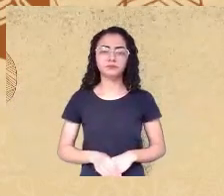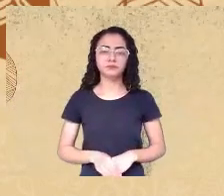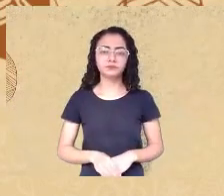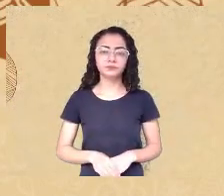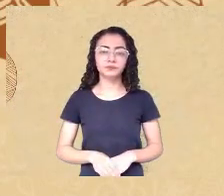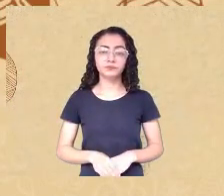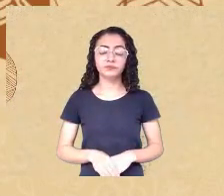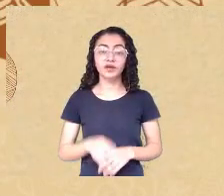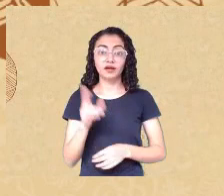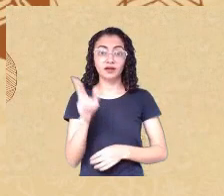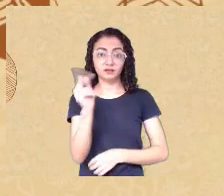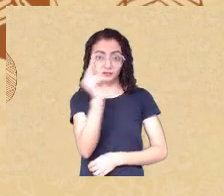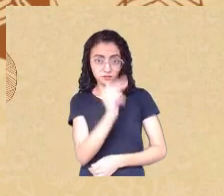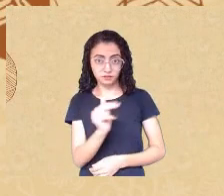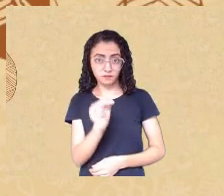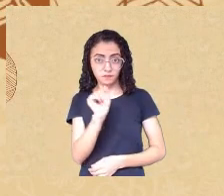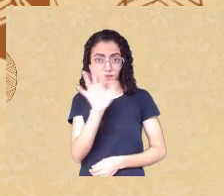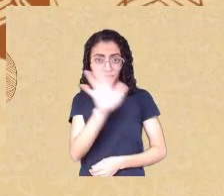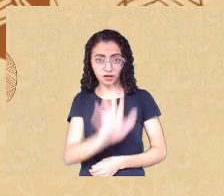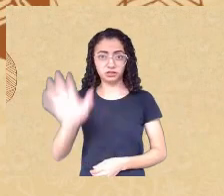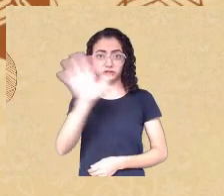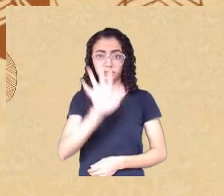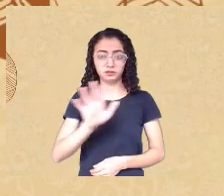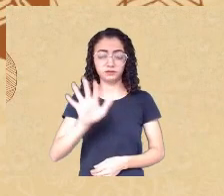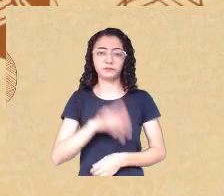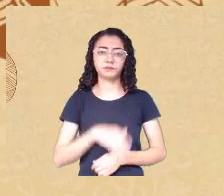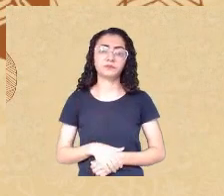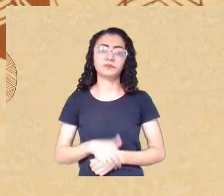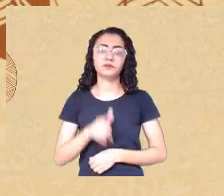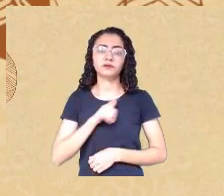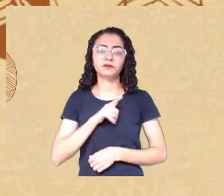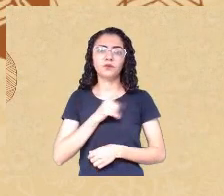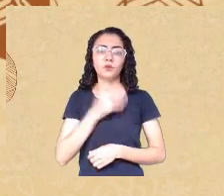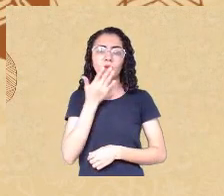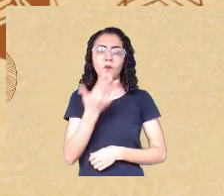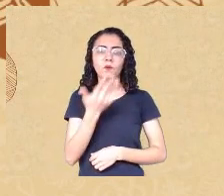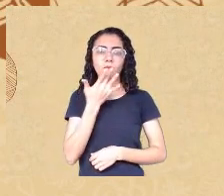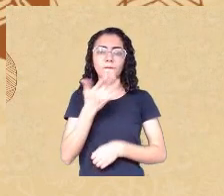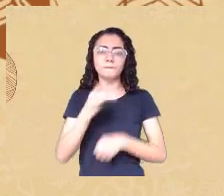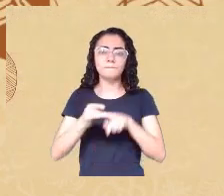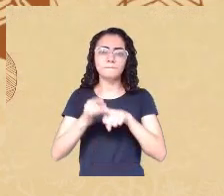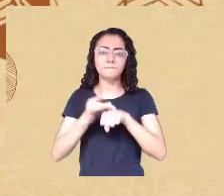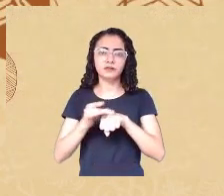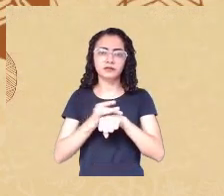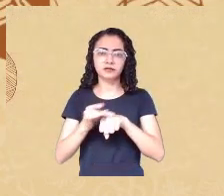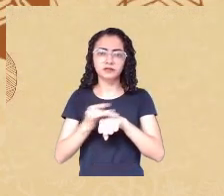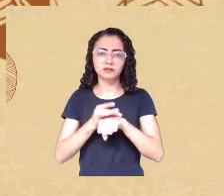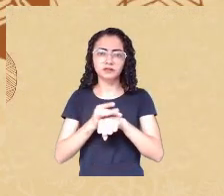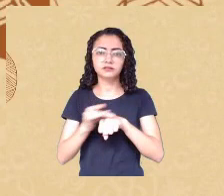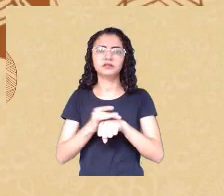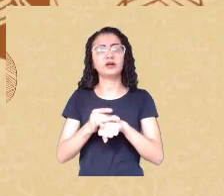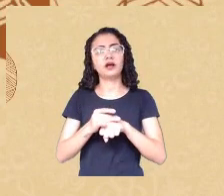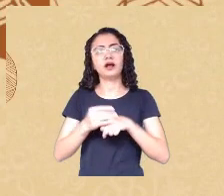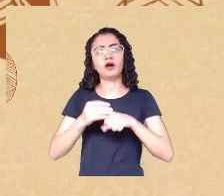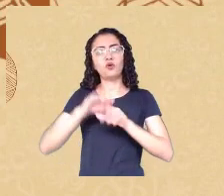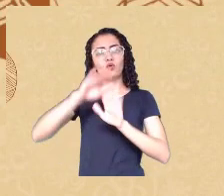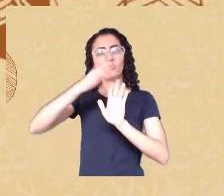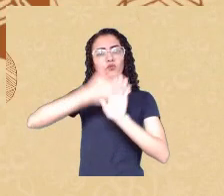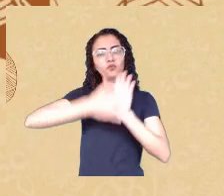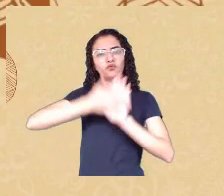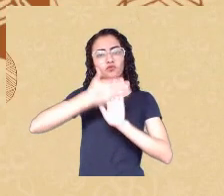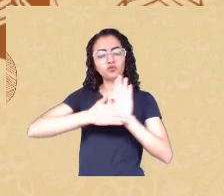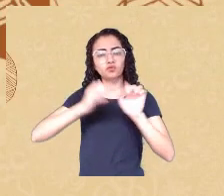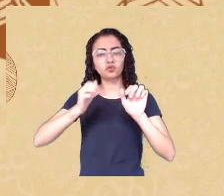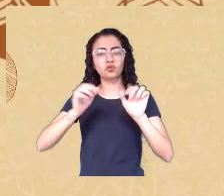são em preto, um tom escuro, o fundo é um azul claro e o contorno do